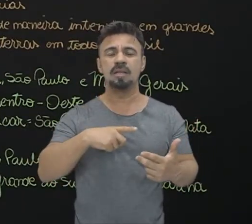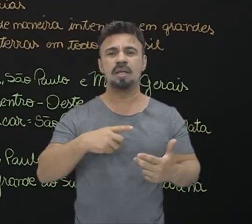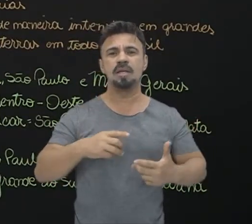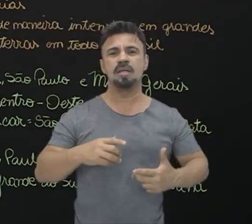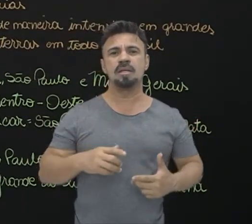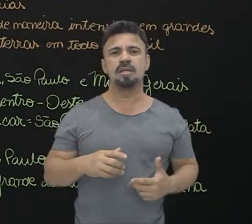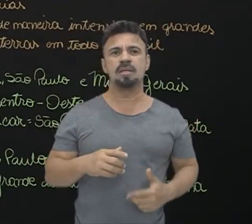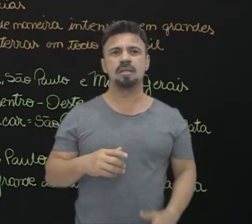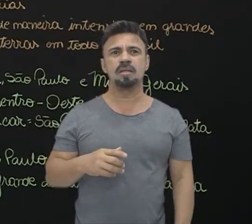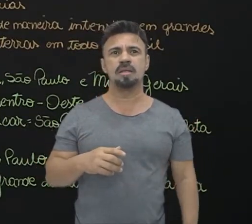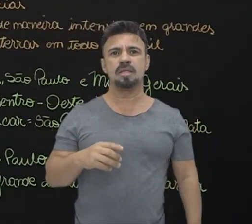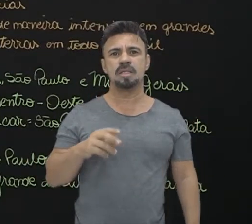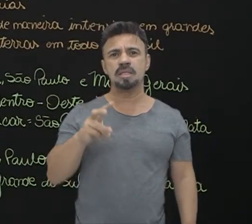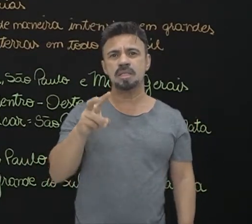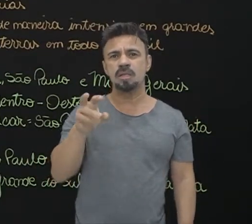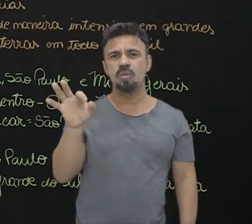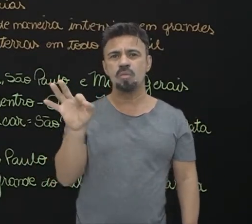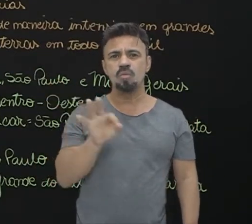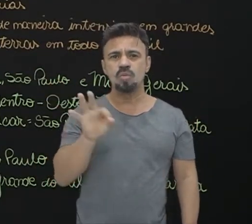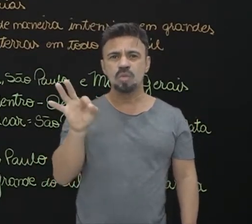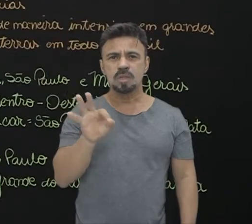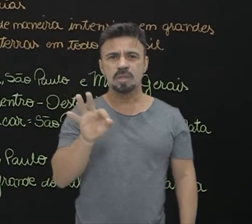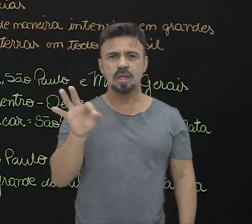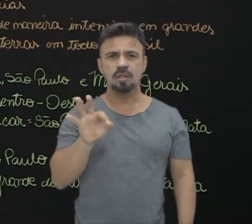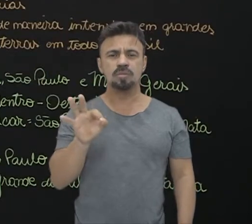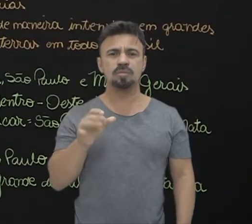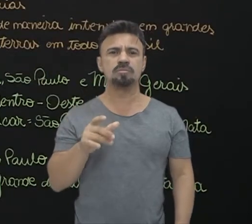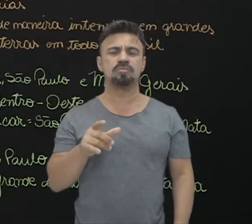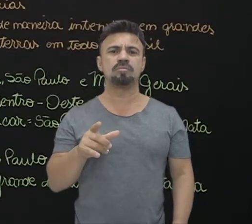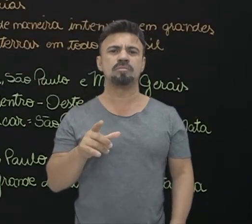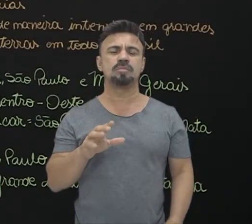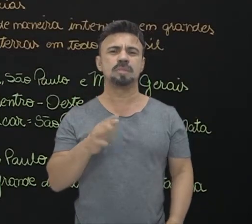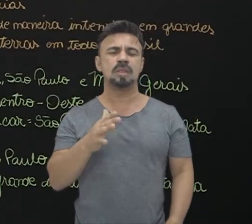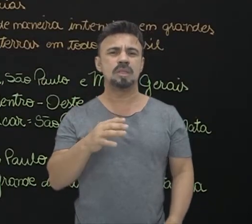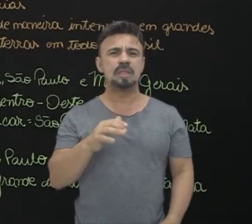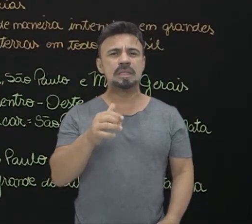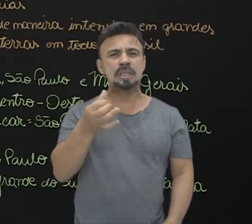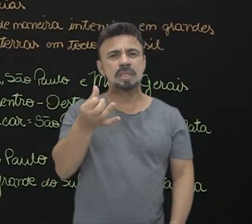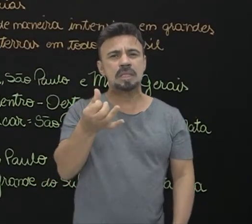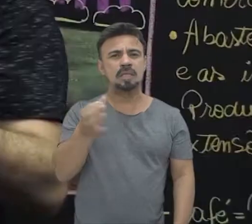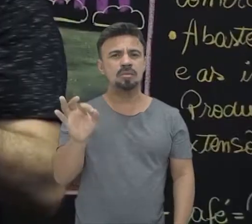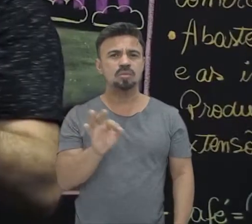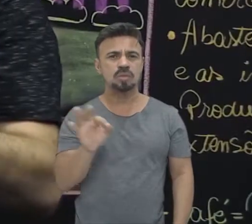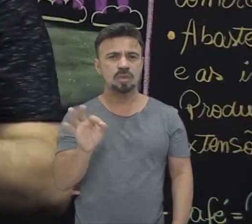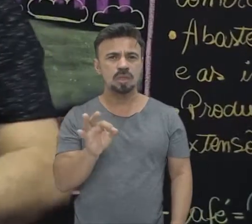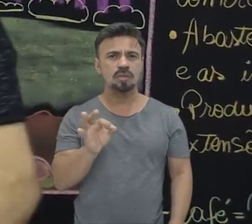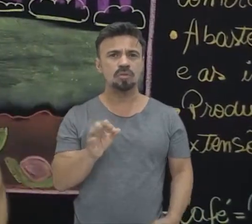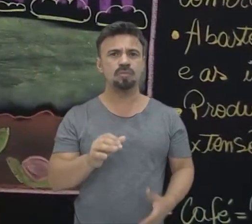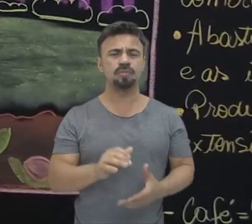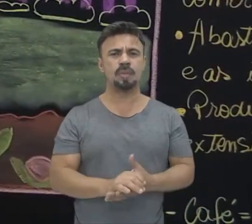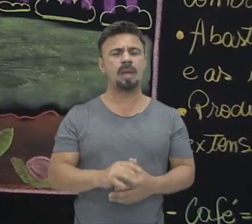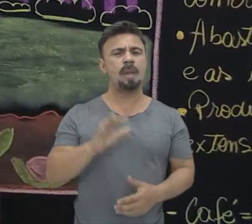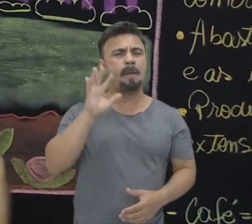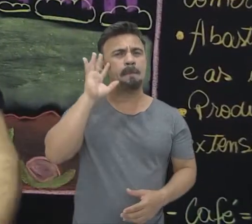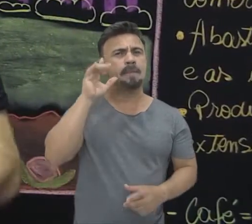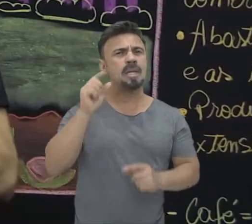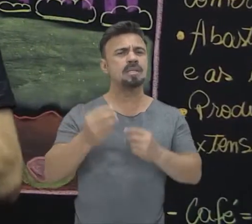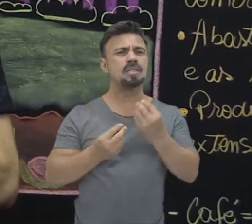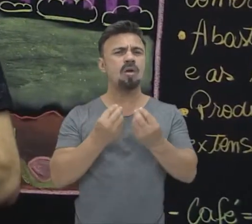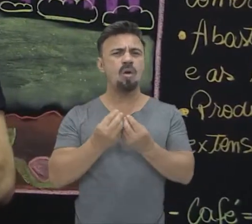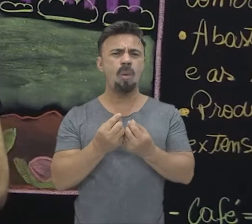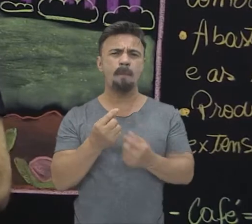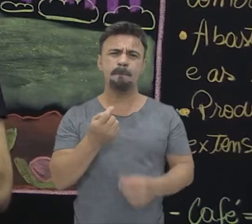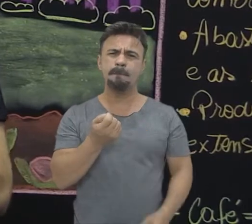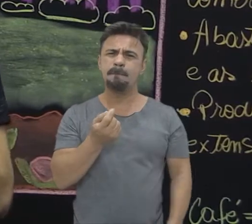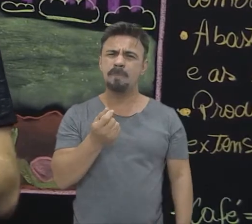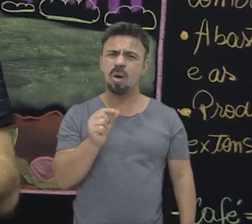a 5%. Se colocarmos também estativismo, vai para 6%. Aí a gente pensa, nossa, é tão